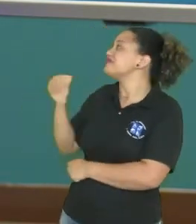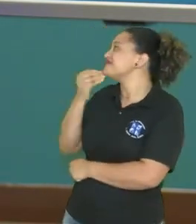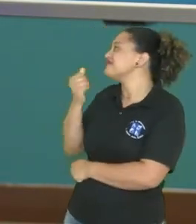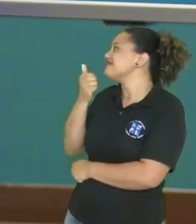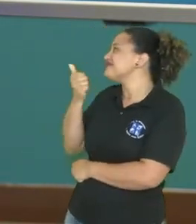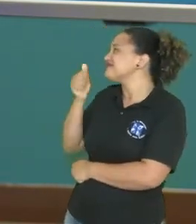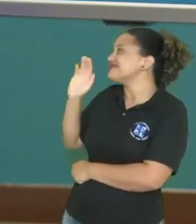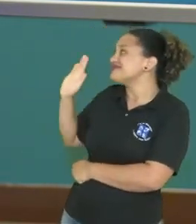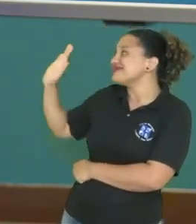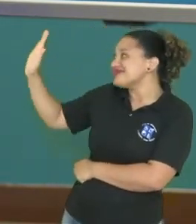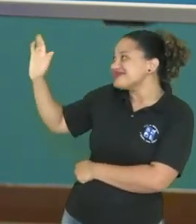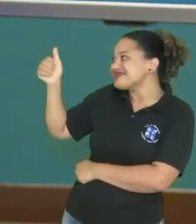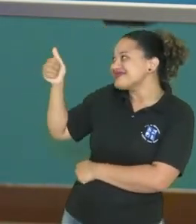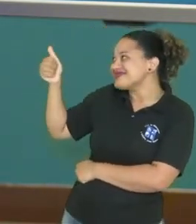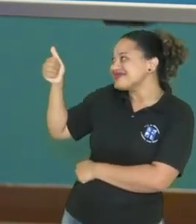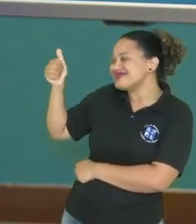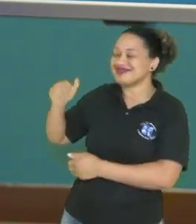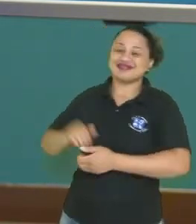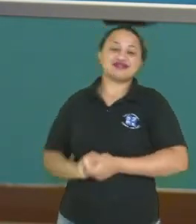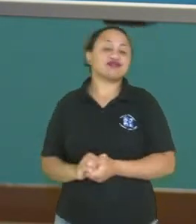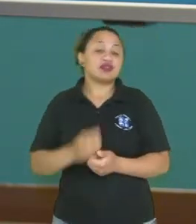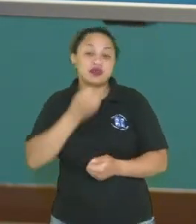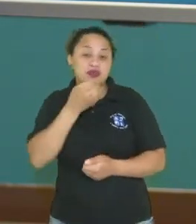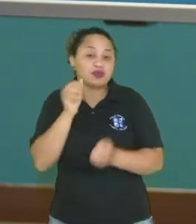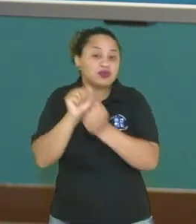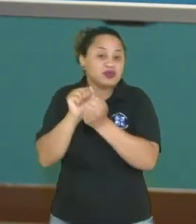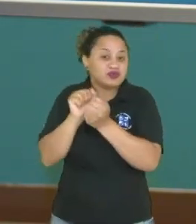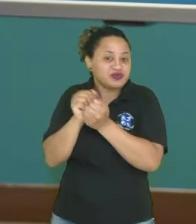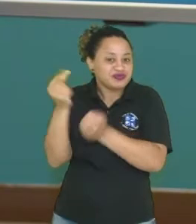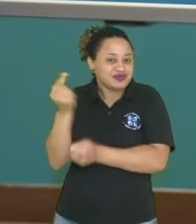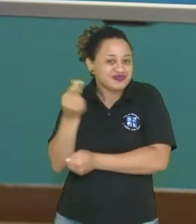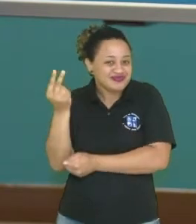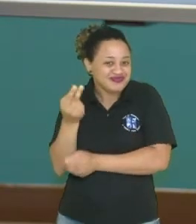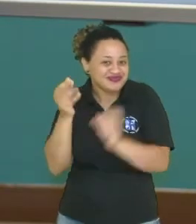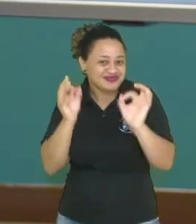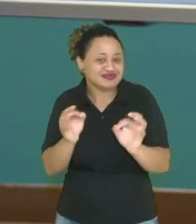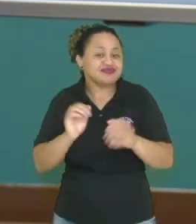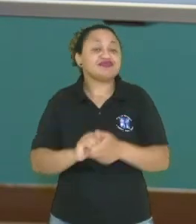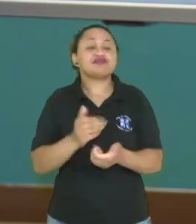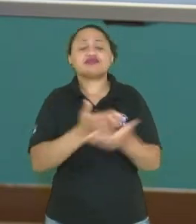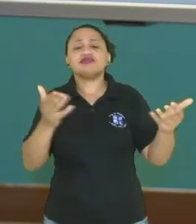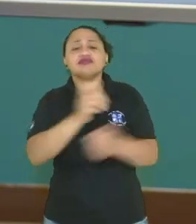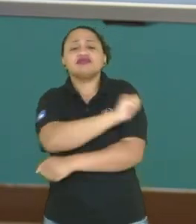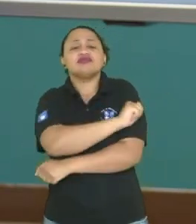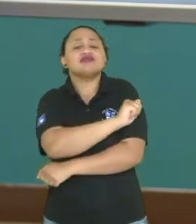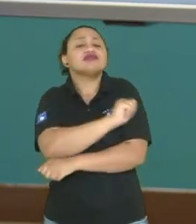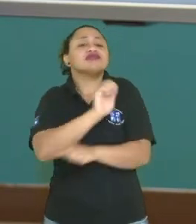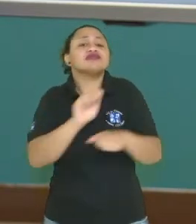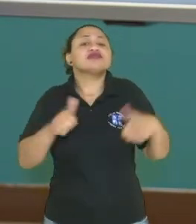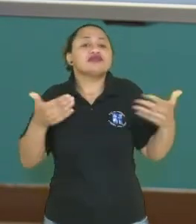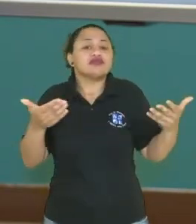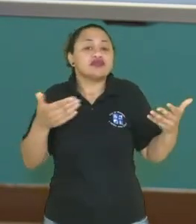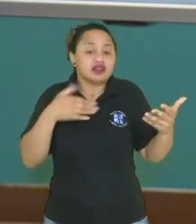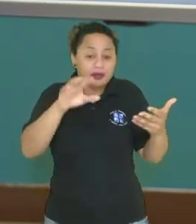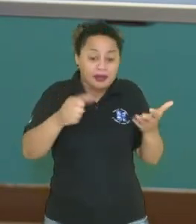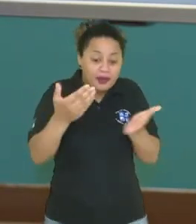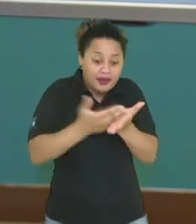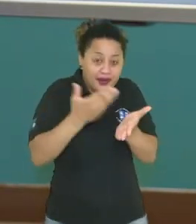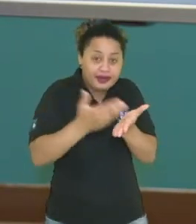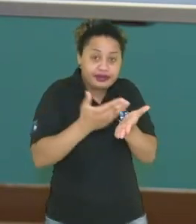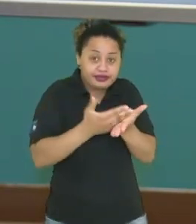-vinda. Toca aqui, Jéssica. Que bom tê-la conosco, viu? Queridos alunos, e aí? Pegou o caderno?